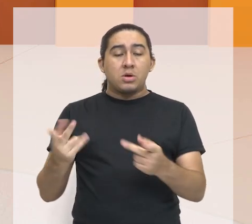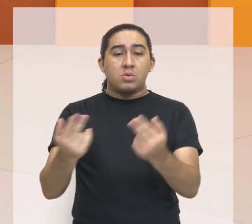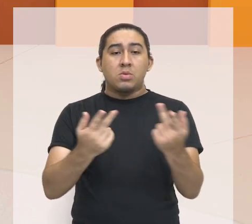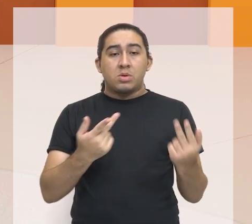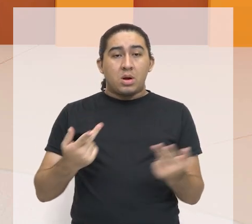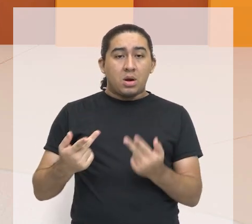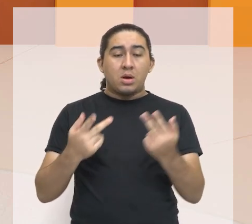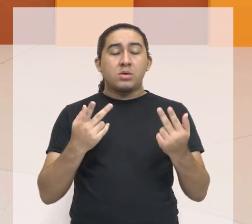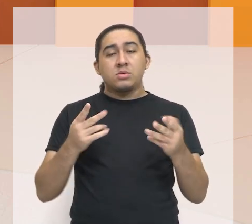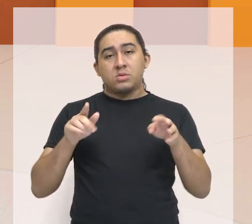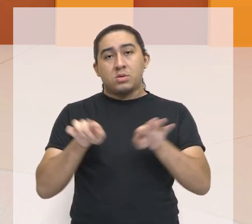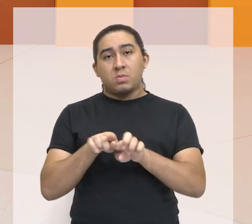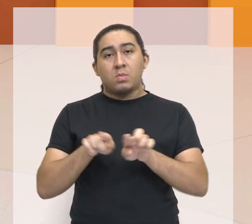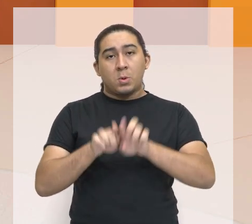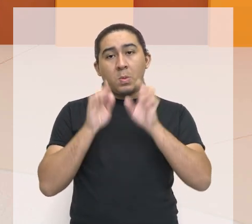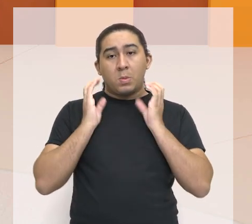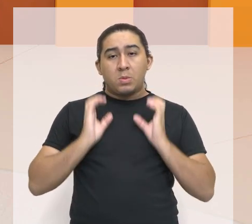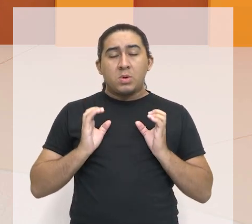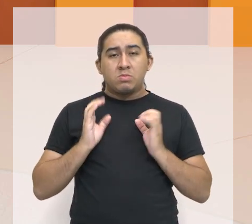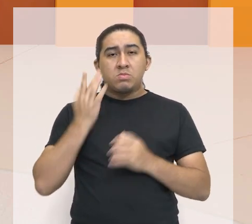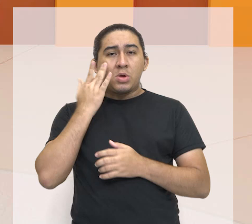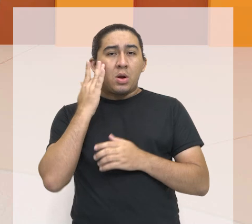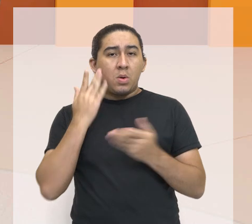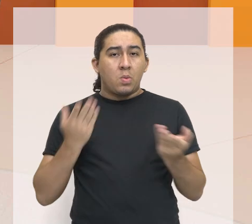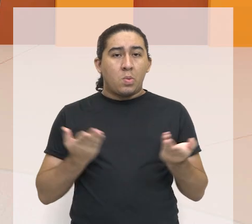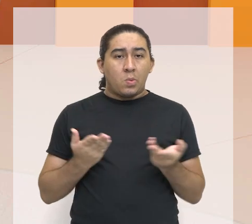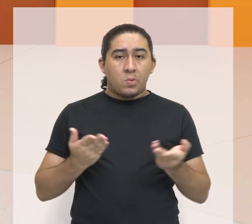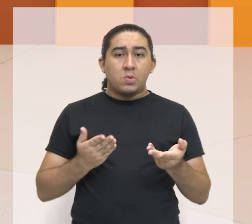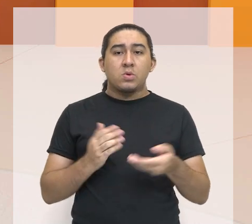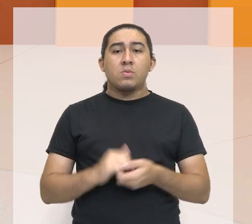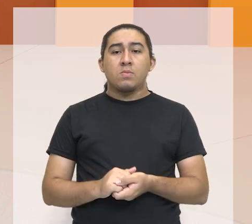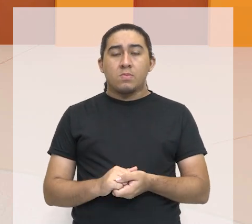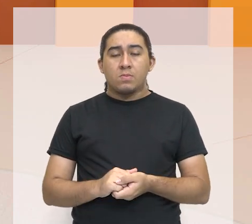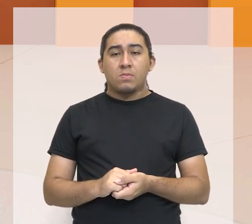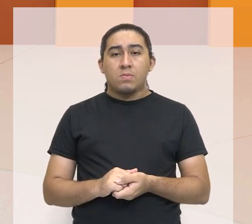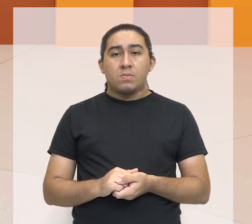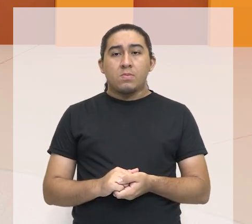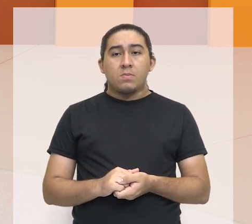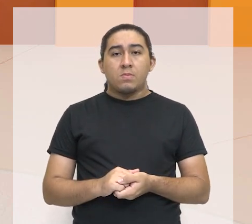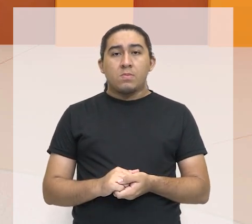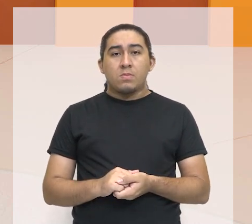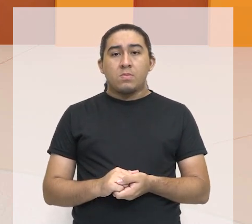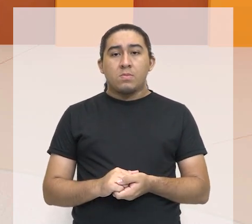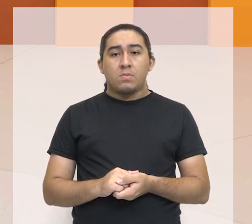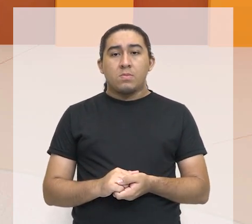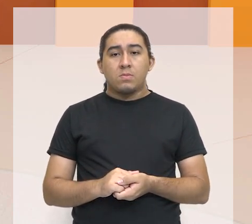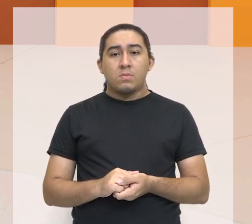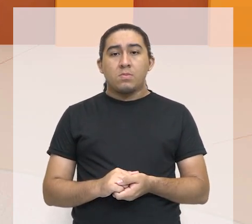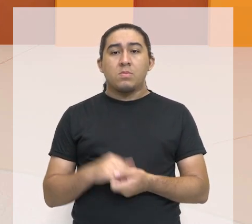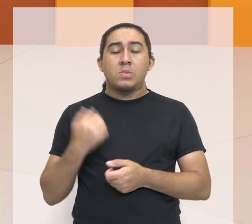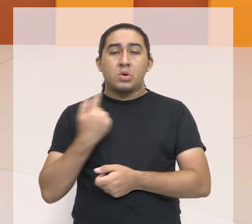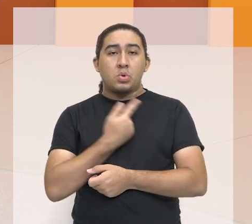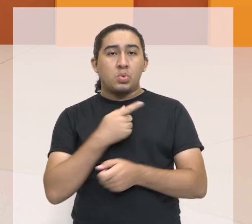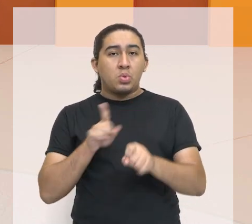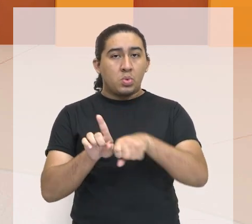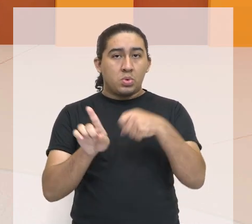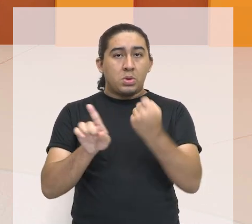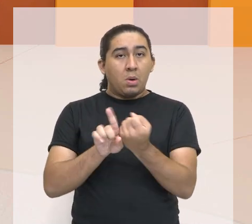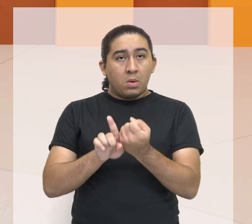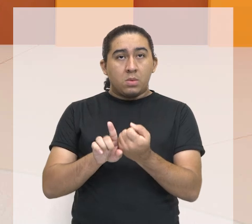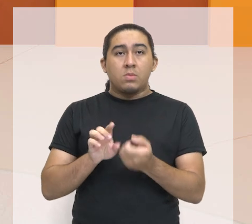dignidade, será que no mundo de hoje, na nossa sociedade, as pessoas